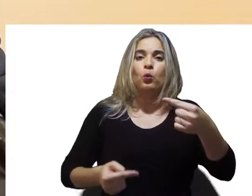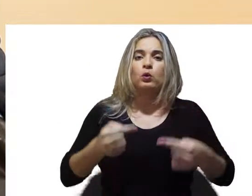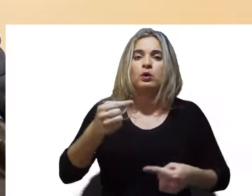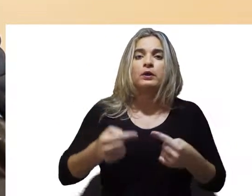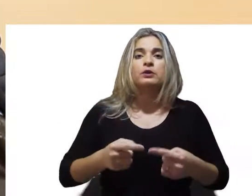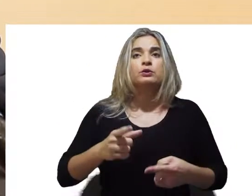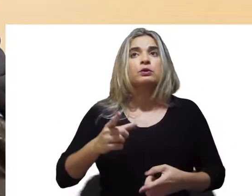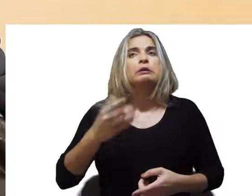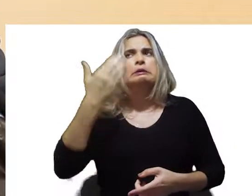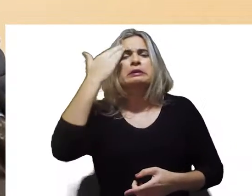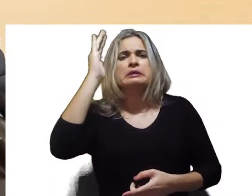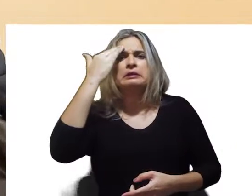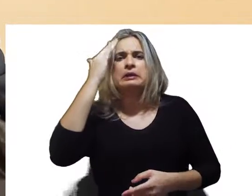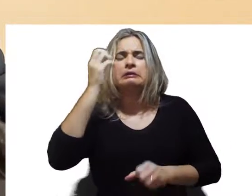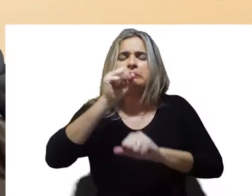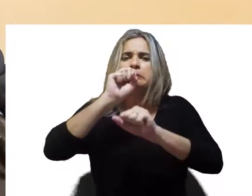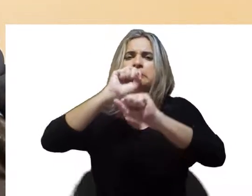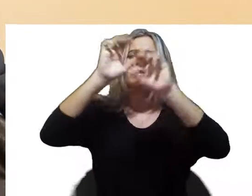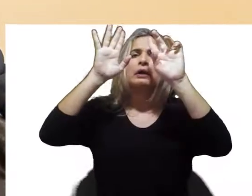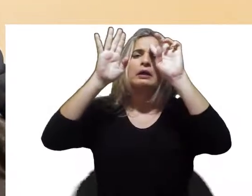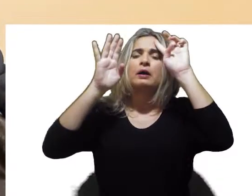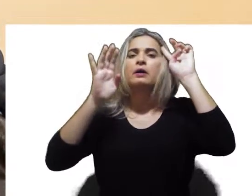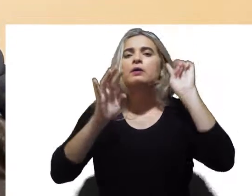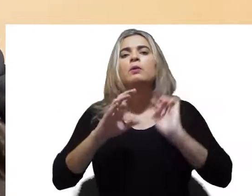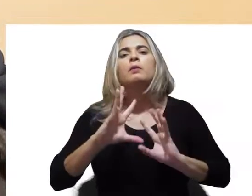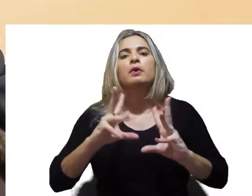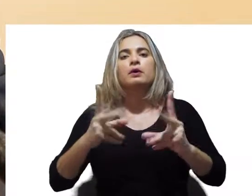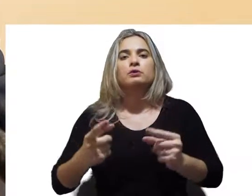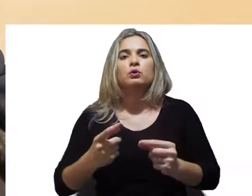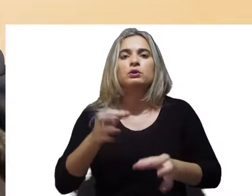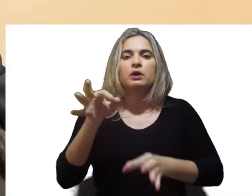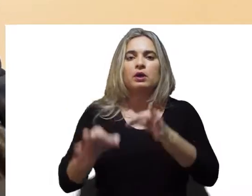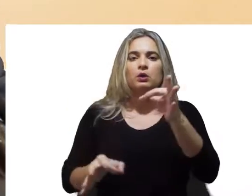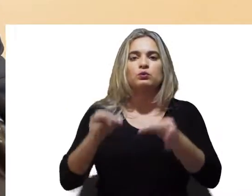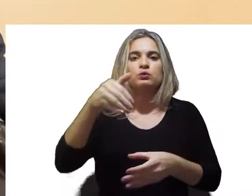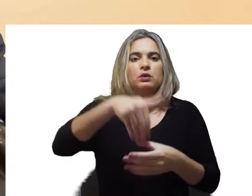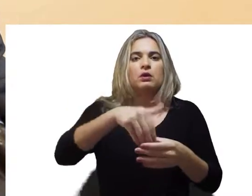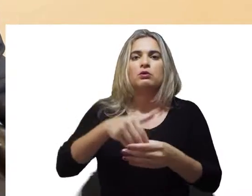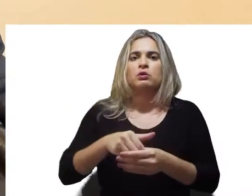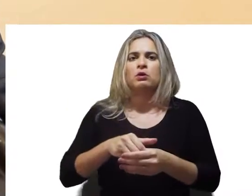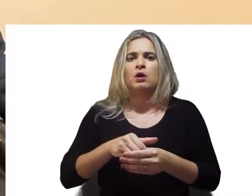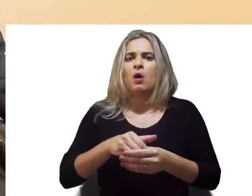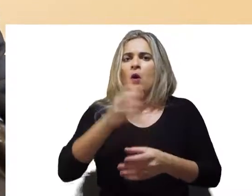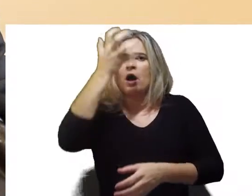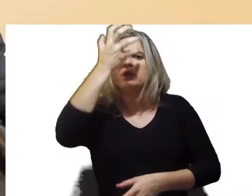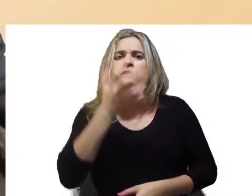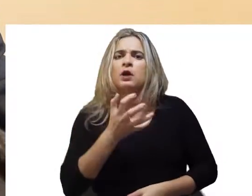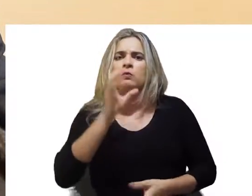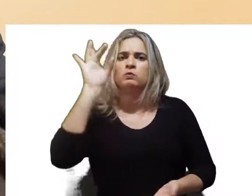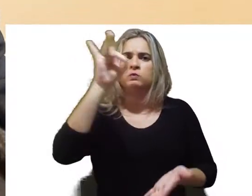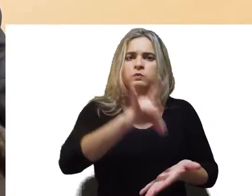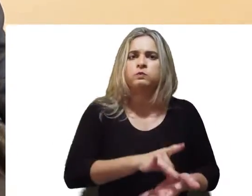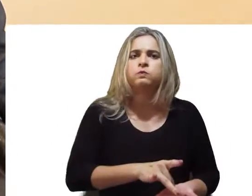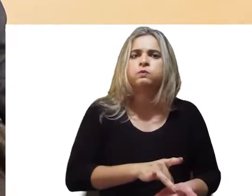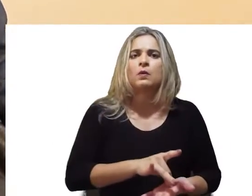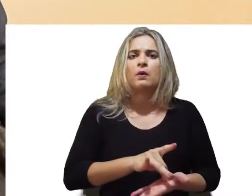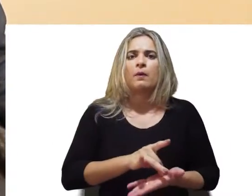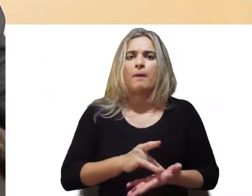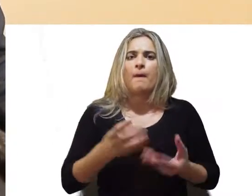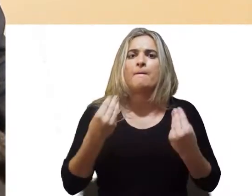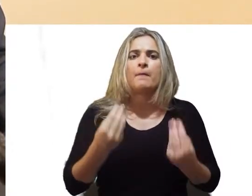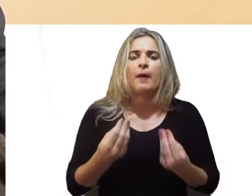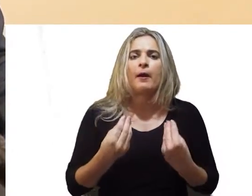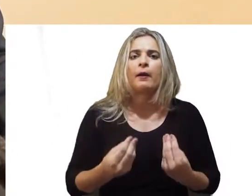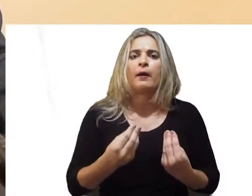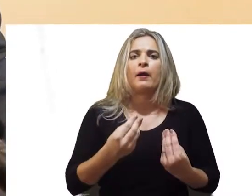têm entendido que a justiça eleitoral é para valer, é para ser efetivada, é